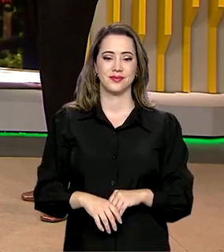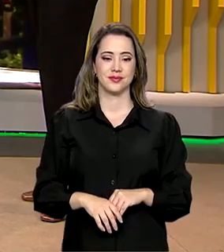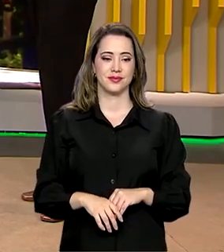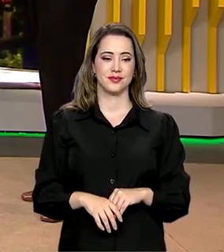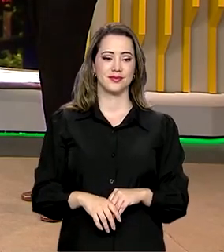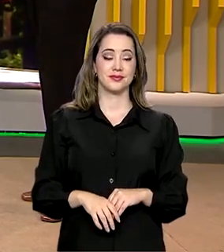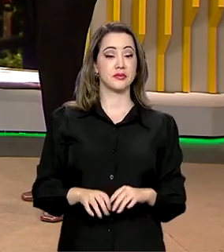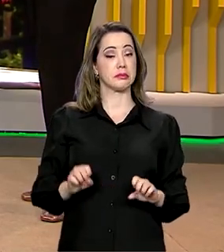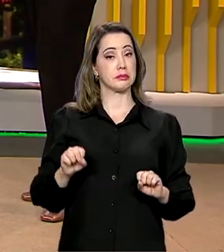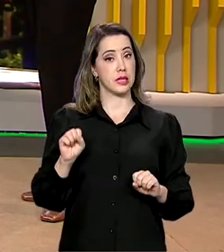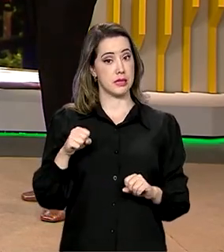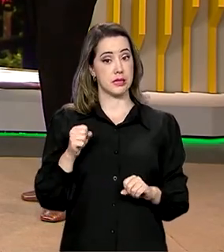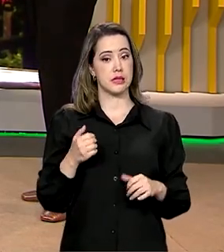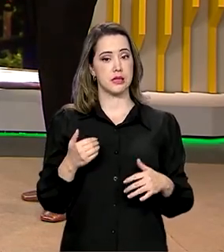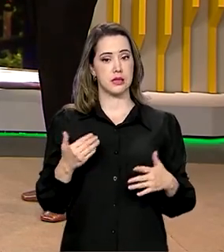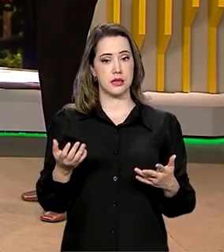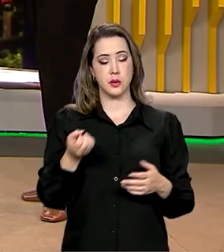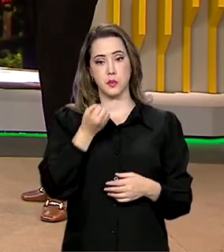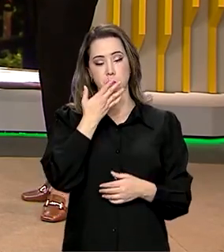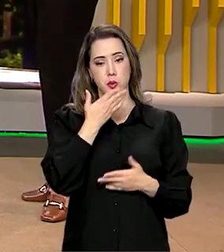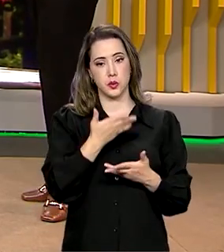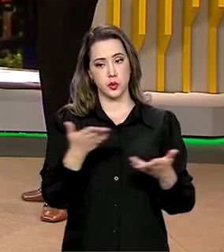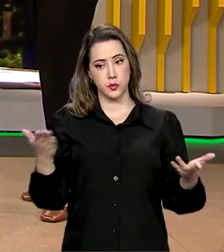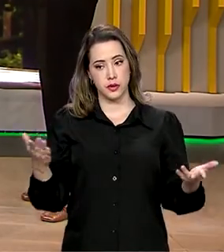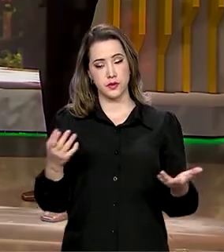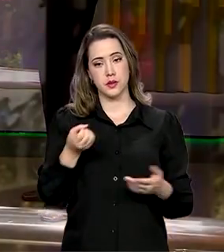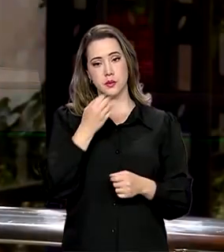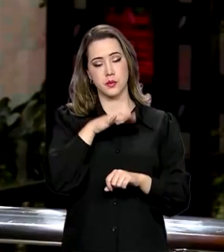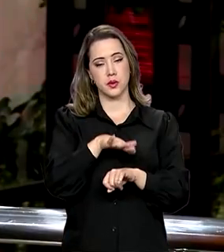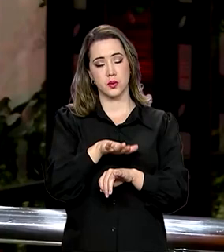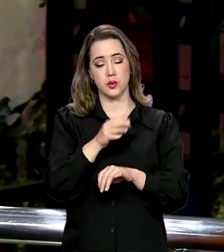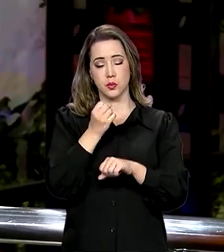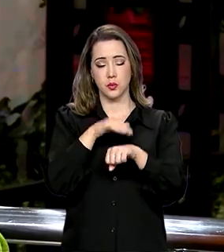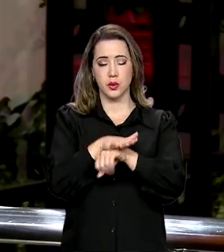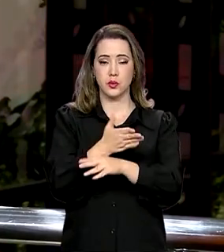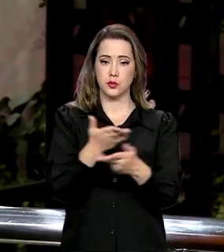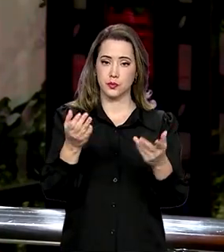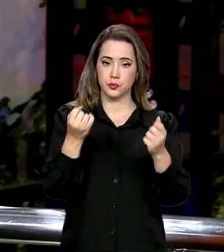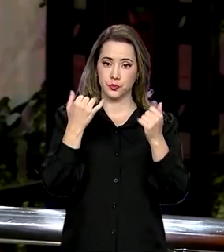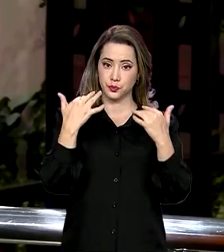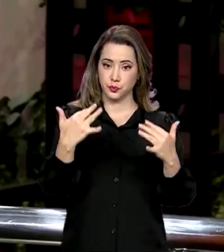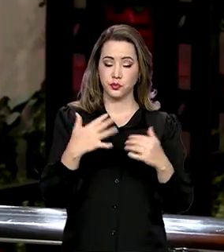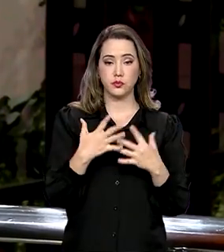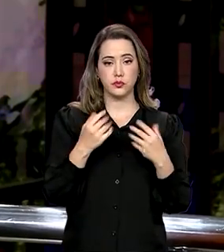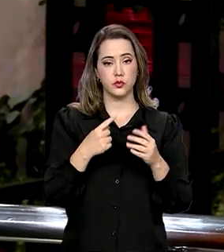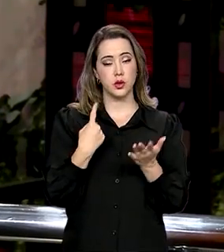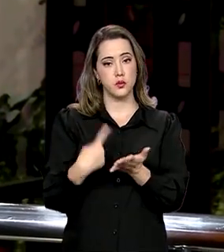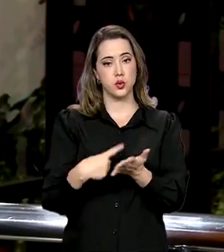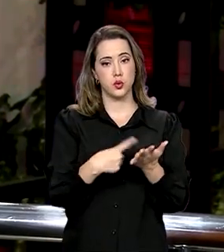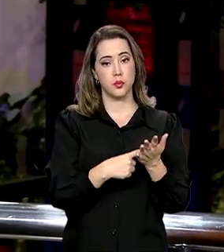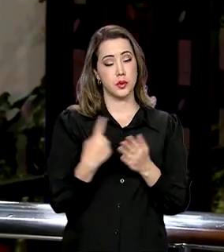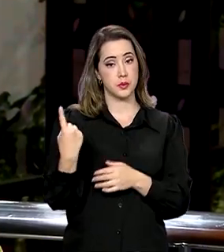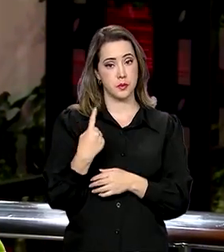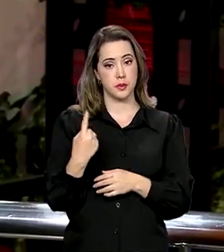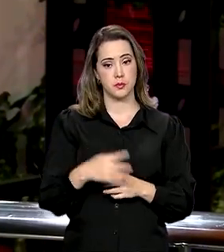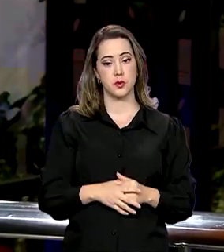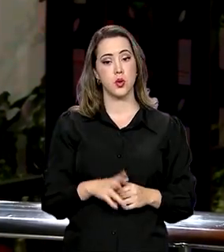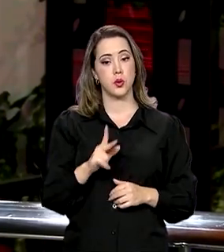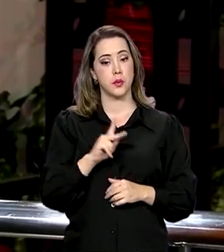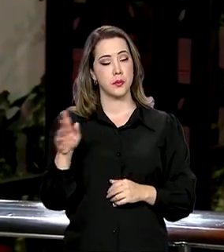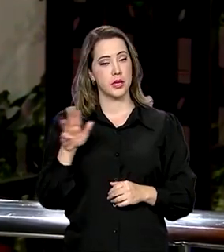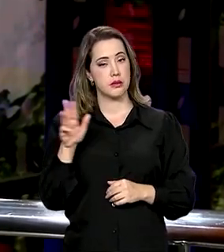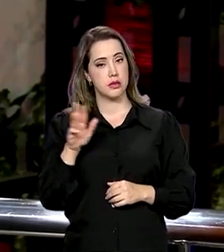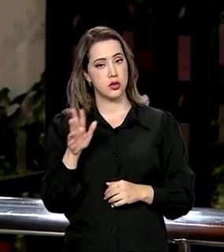Claro, Ana, boa noite para você, Roberto, uma boa noite a todos que nos acompanham. Vamos de agenda primeiro, né? O presidente